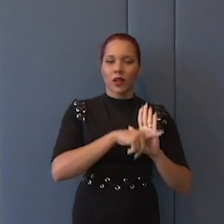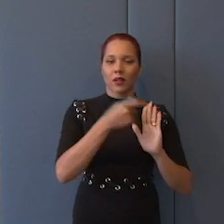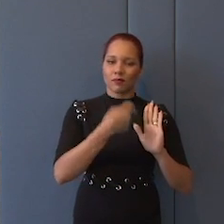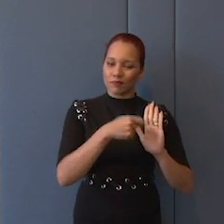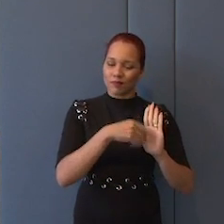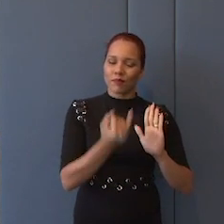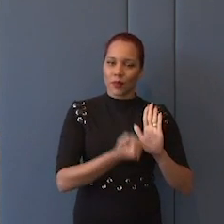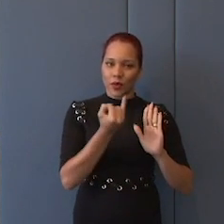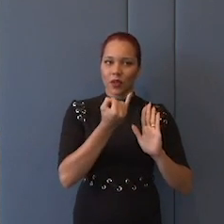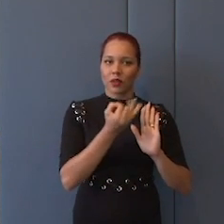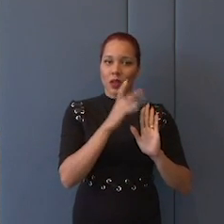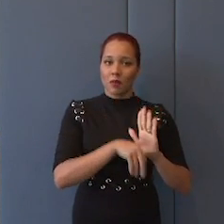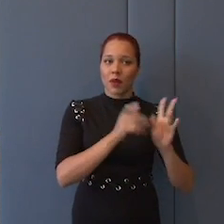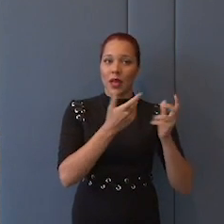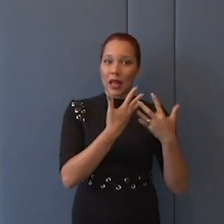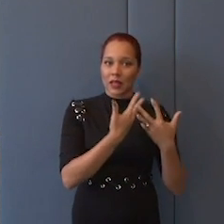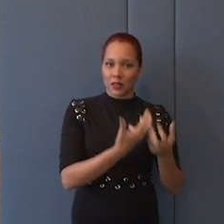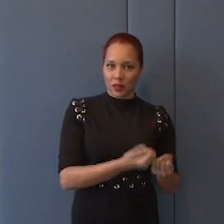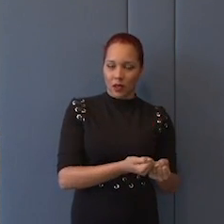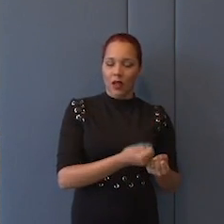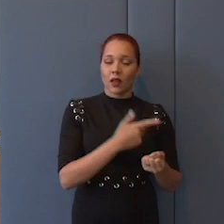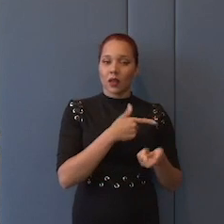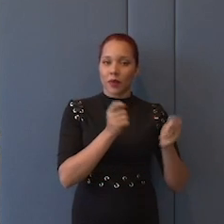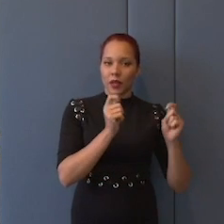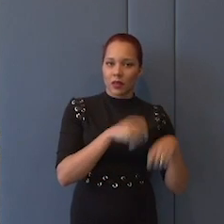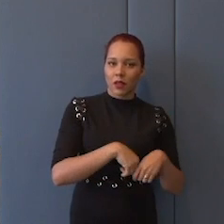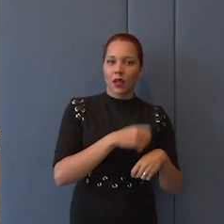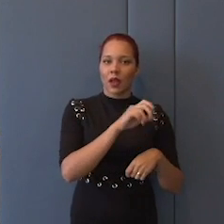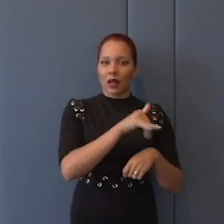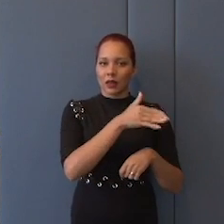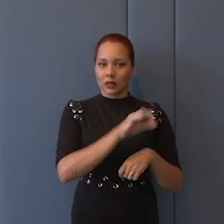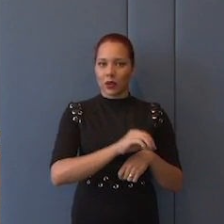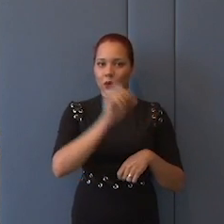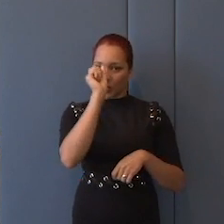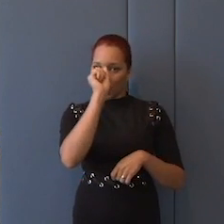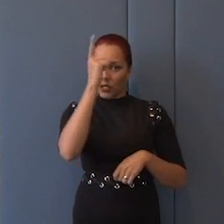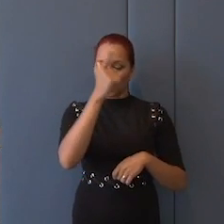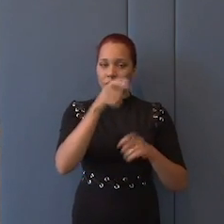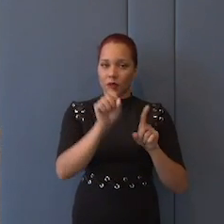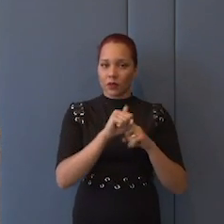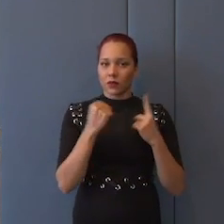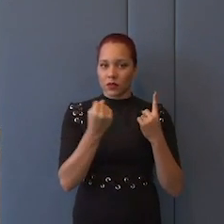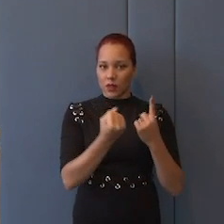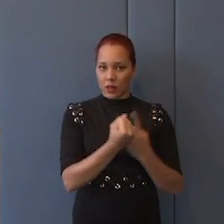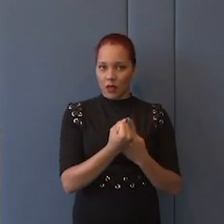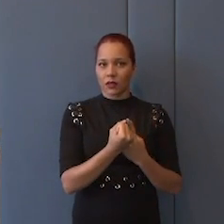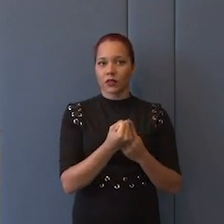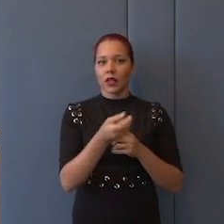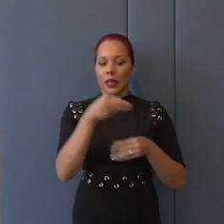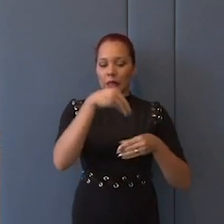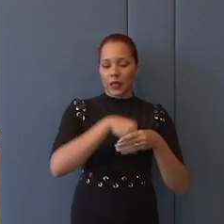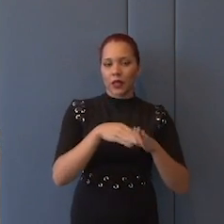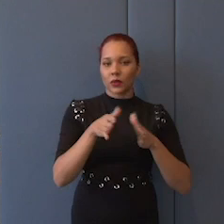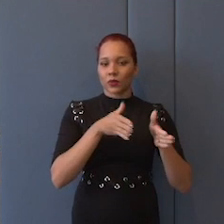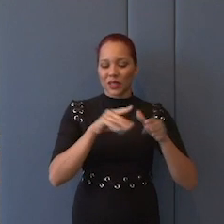permitir, digamos, a atuação livre e criativa da sociedade dentro dessa